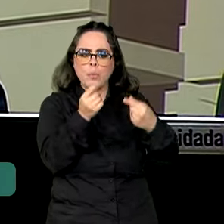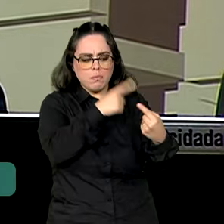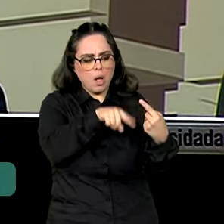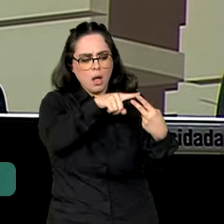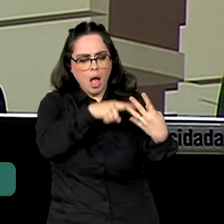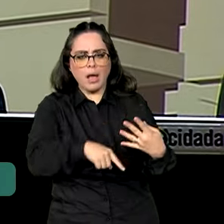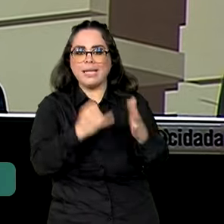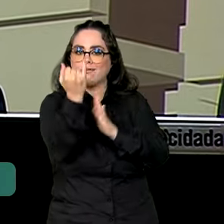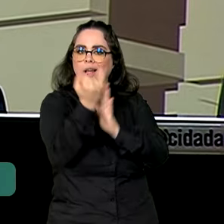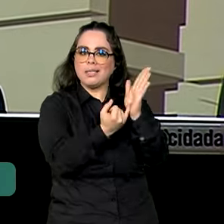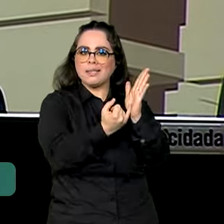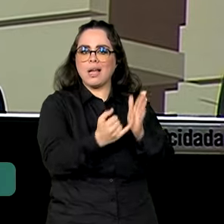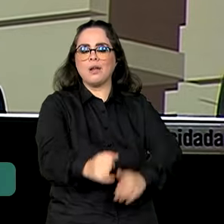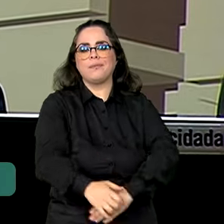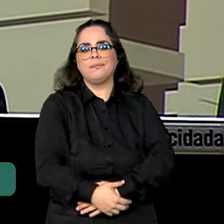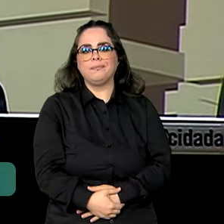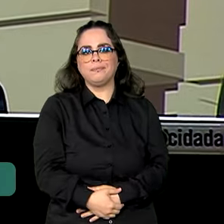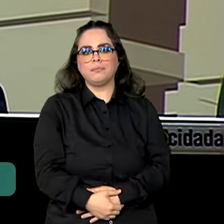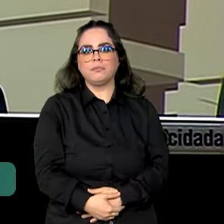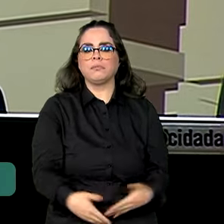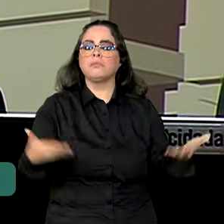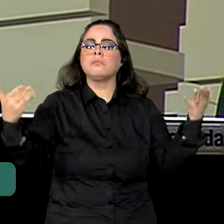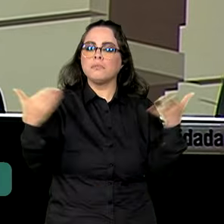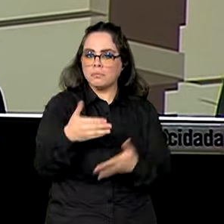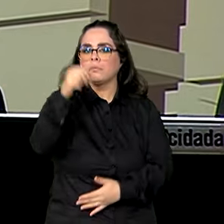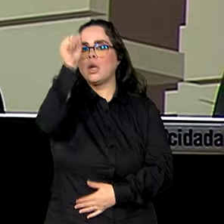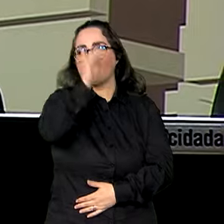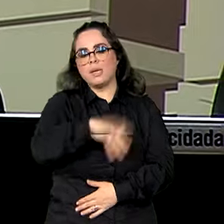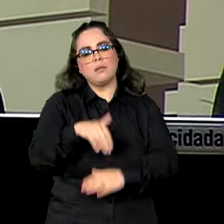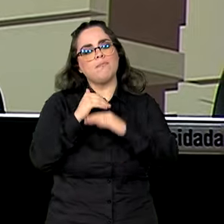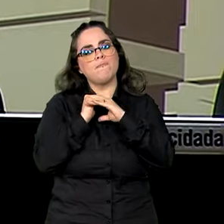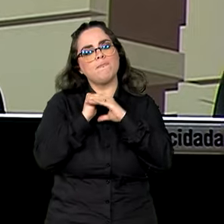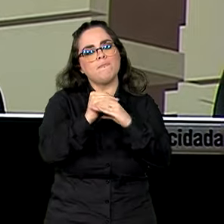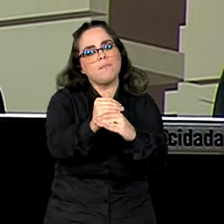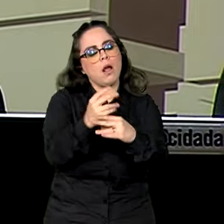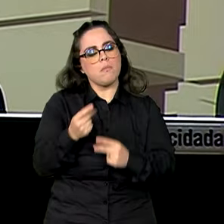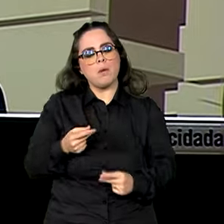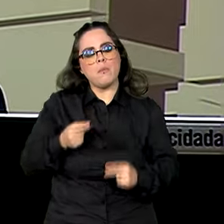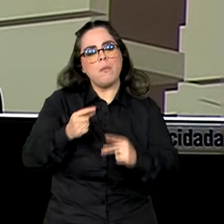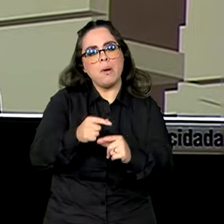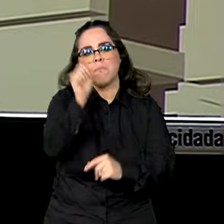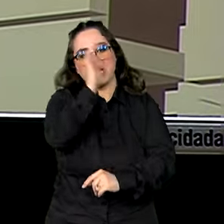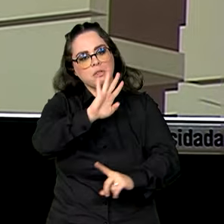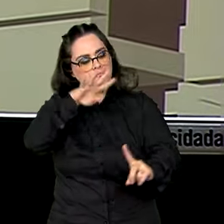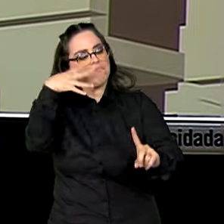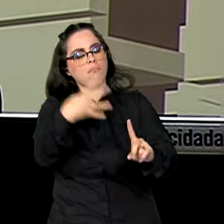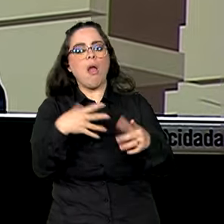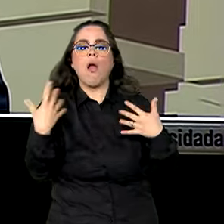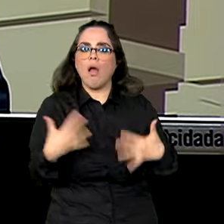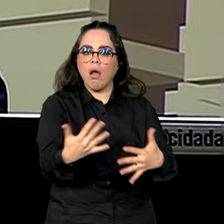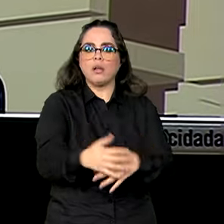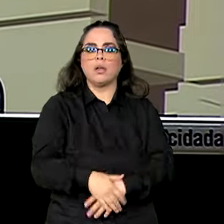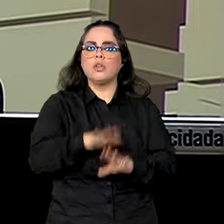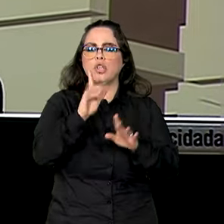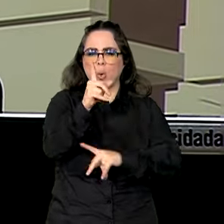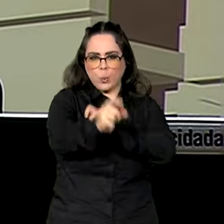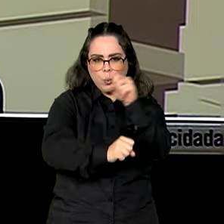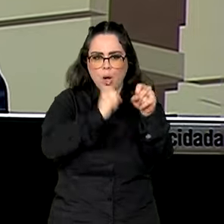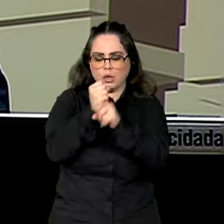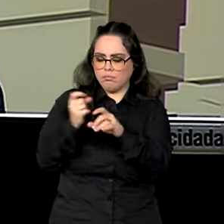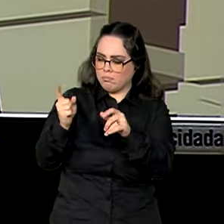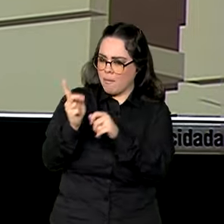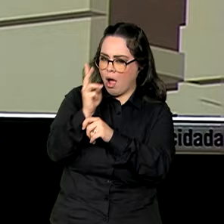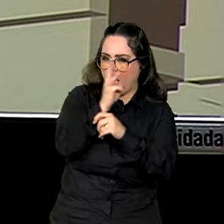de inflação. Hoje o Brasil é reconhecido por sua estabilidade monetária e financeira. Durante os últimos 12 meses, foi possível